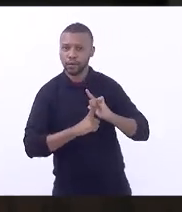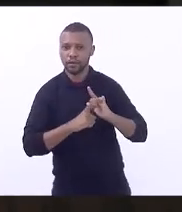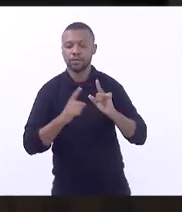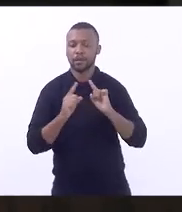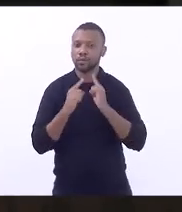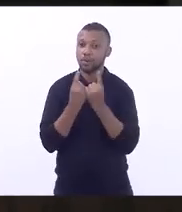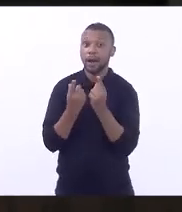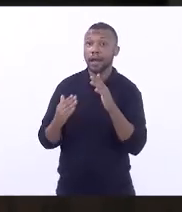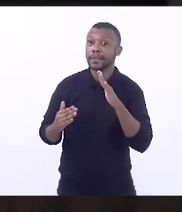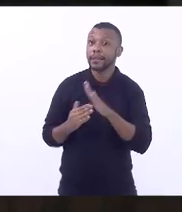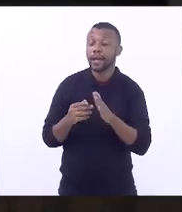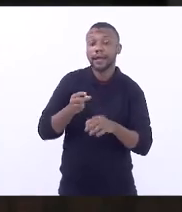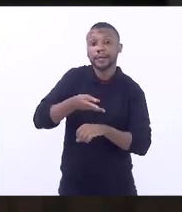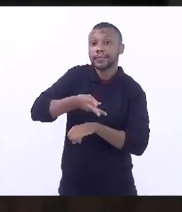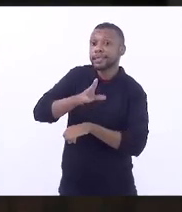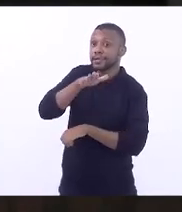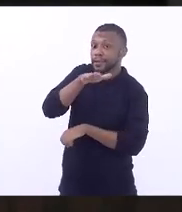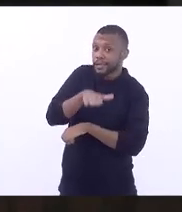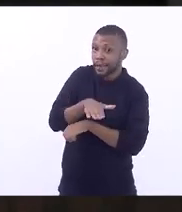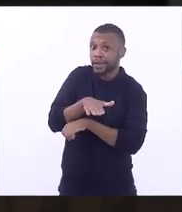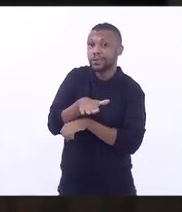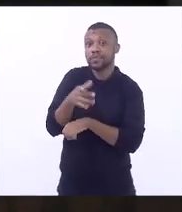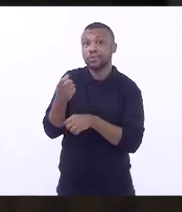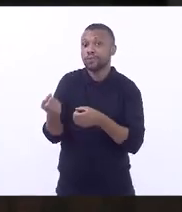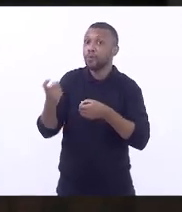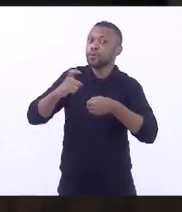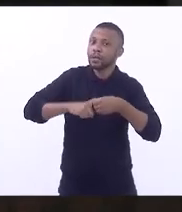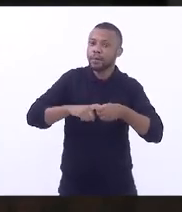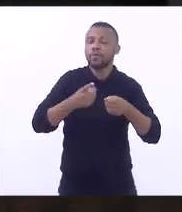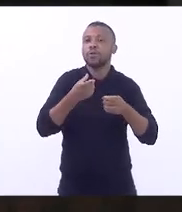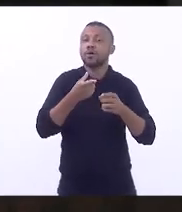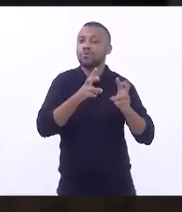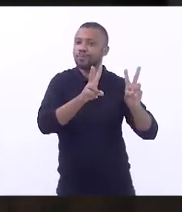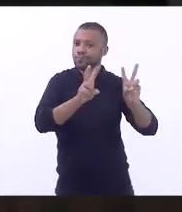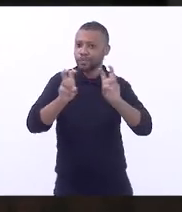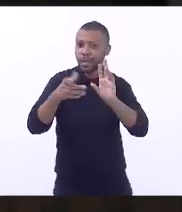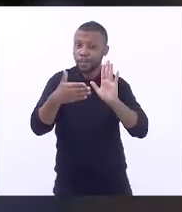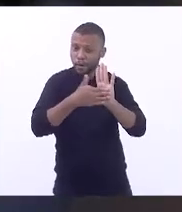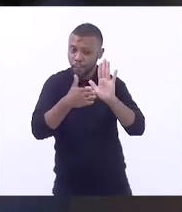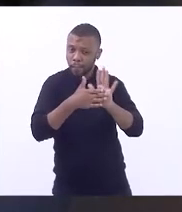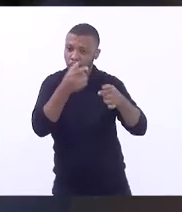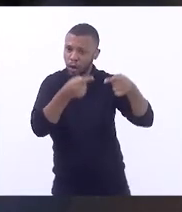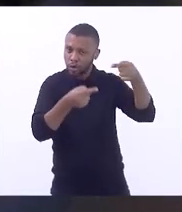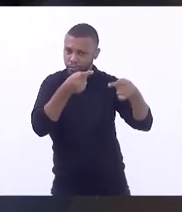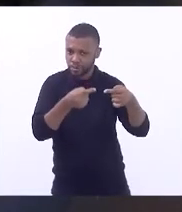horas, quando retornaremos com a ordem do dia. Está suspensa a sessão.